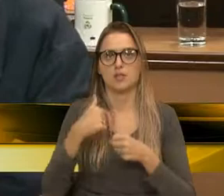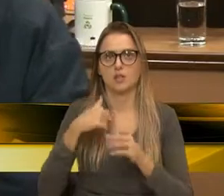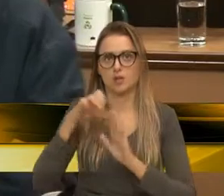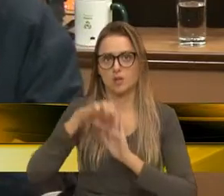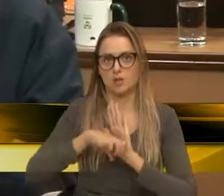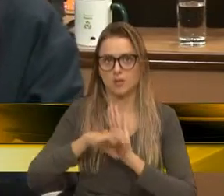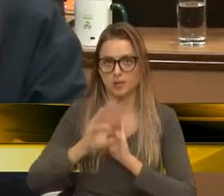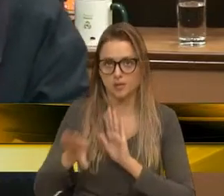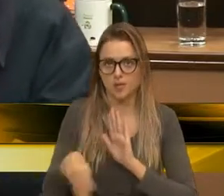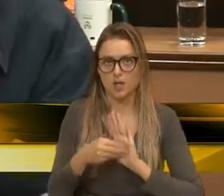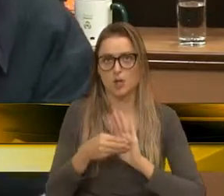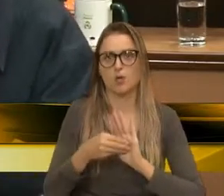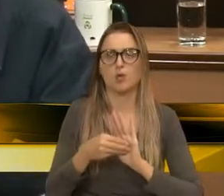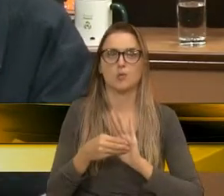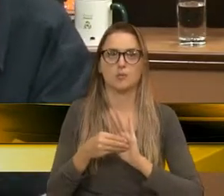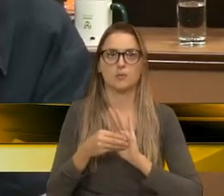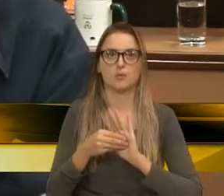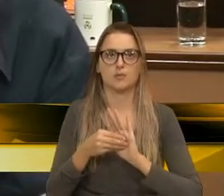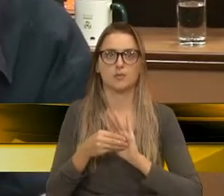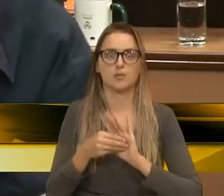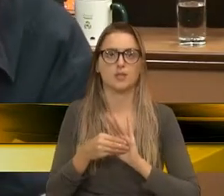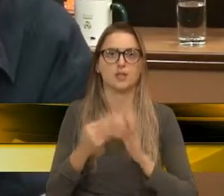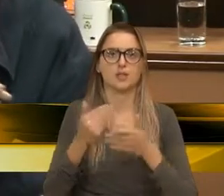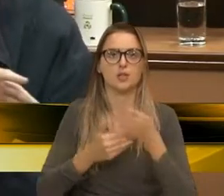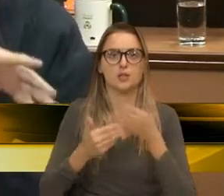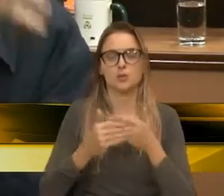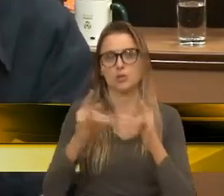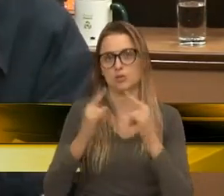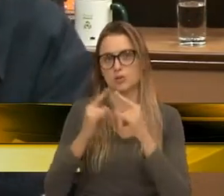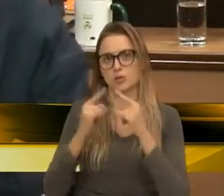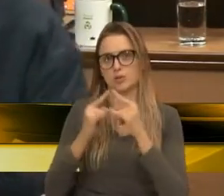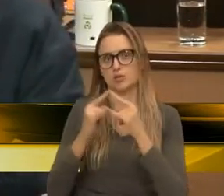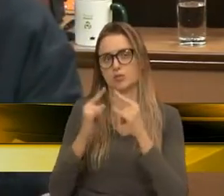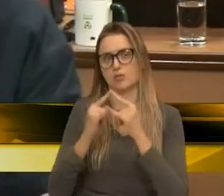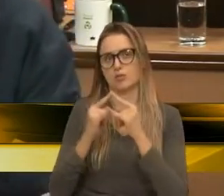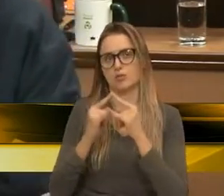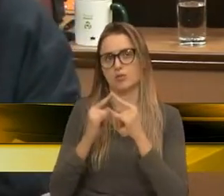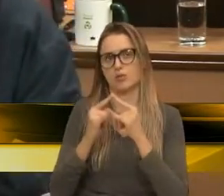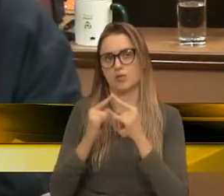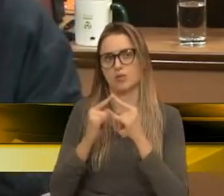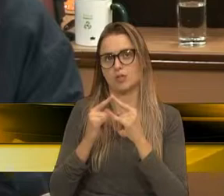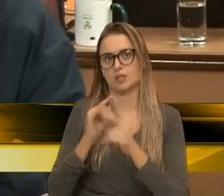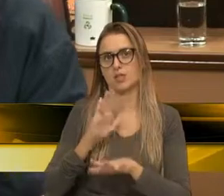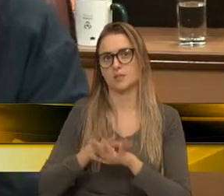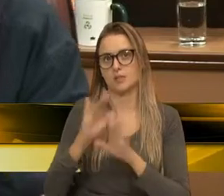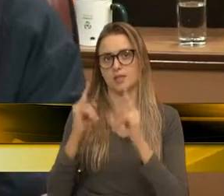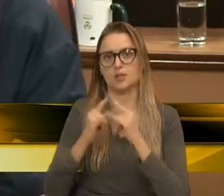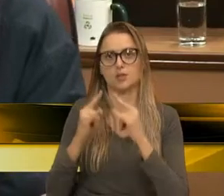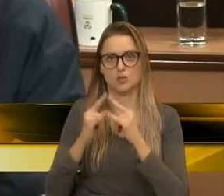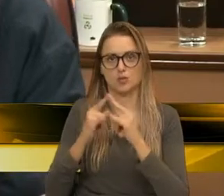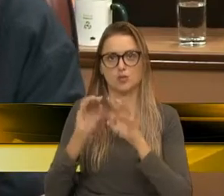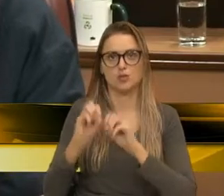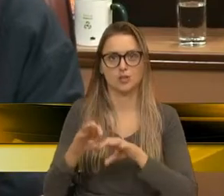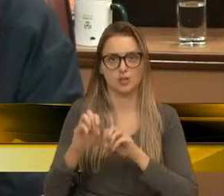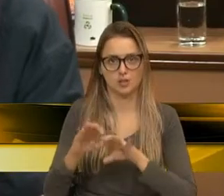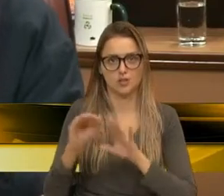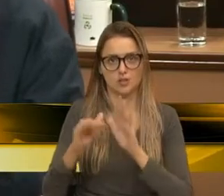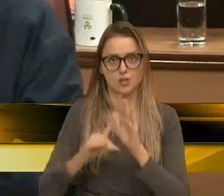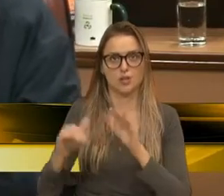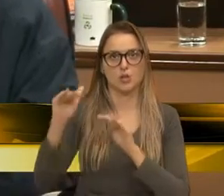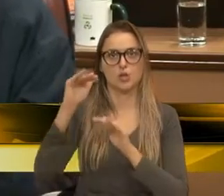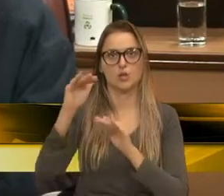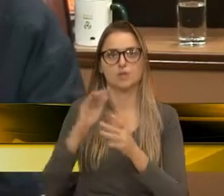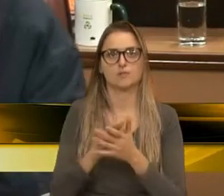possamos abranger, para que essa iniciativa esteja abrangida às demais instituições que tratam do ensino superior.